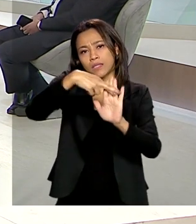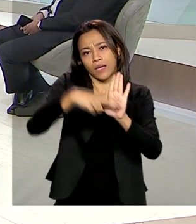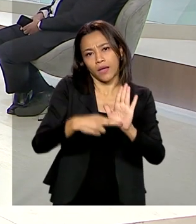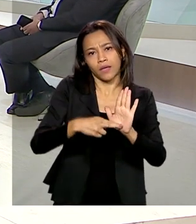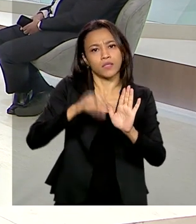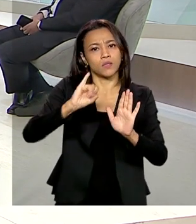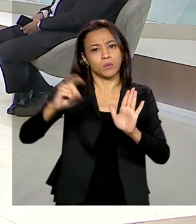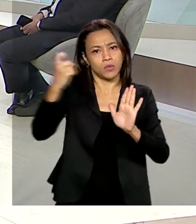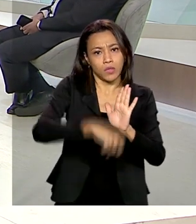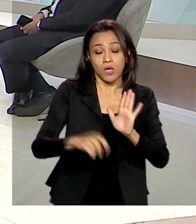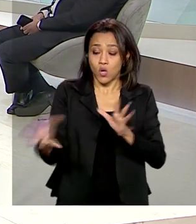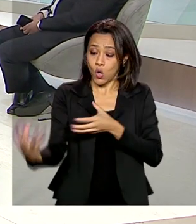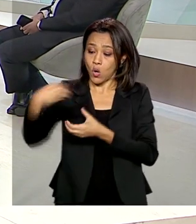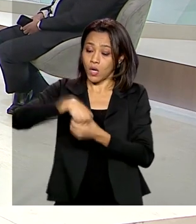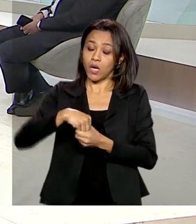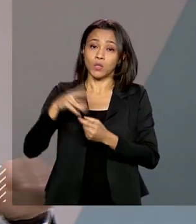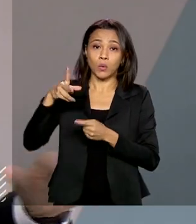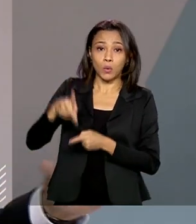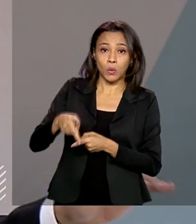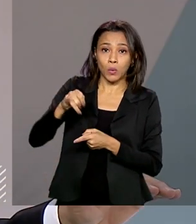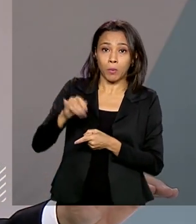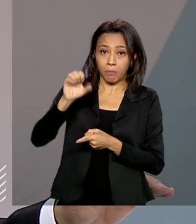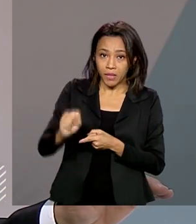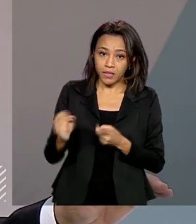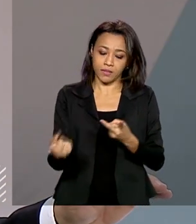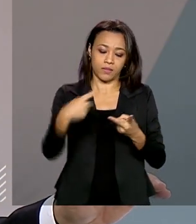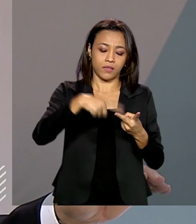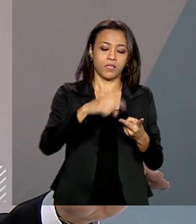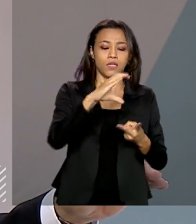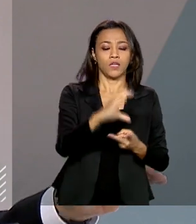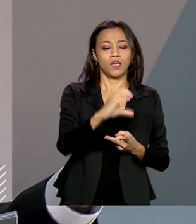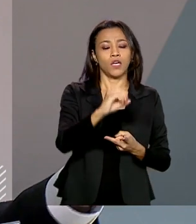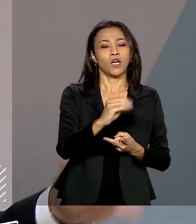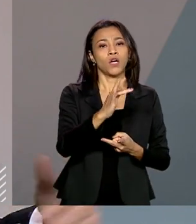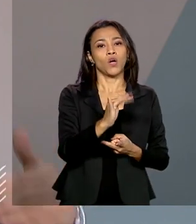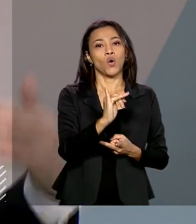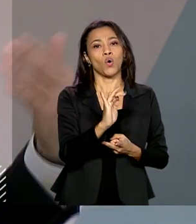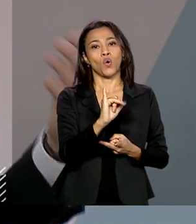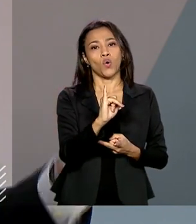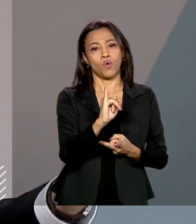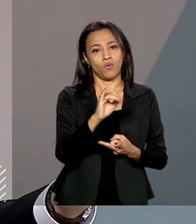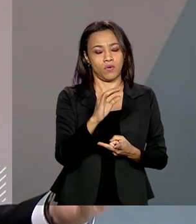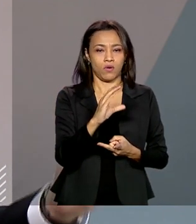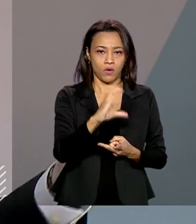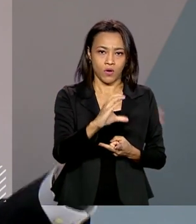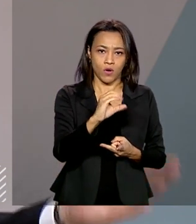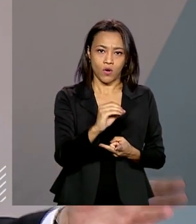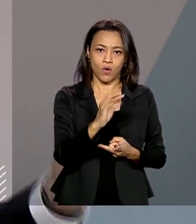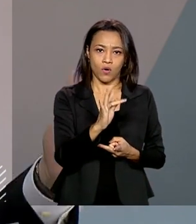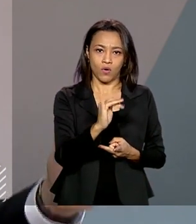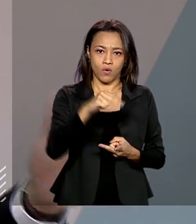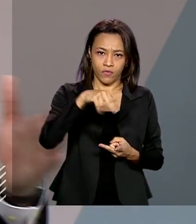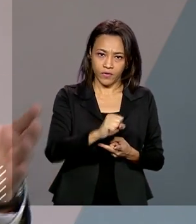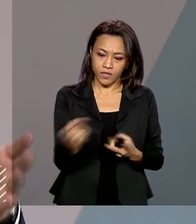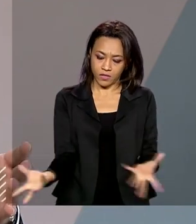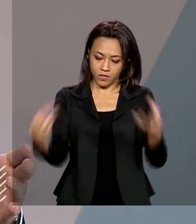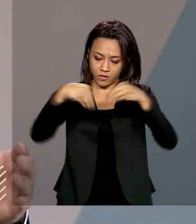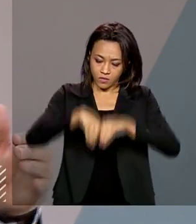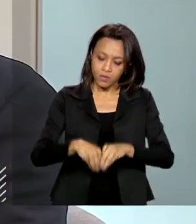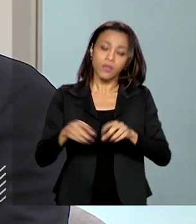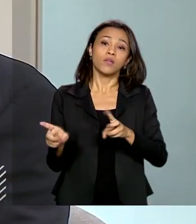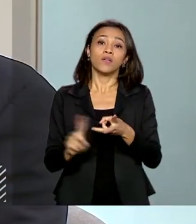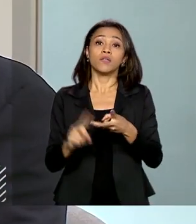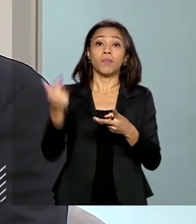união do PIS e da COFINS, a eliminação desses dois impostos e a criação da contribuição sobre bens e